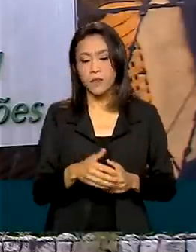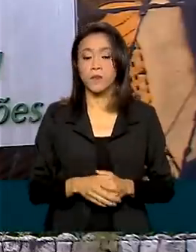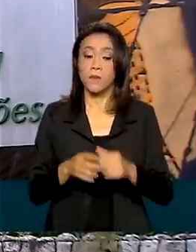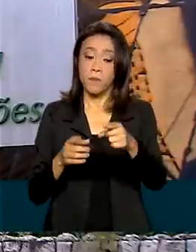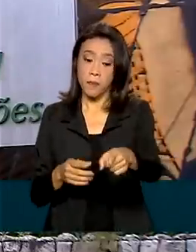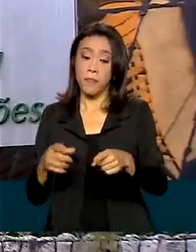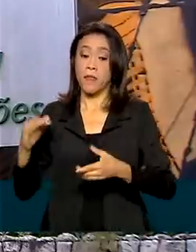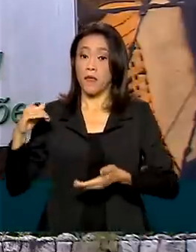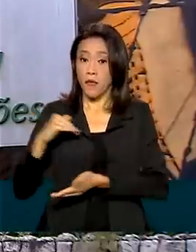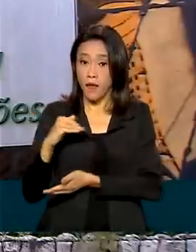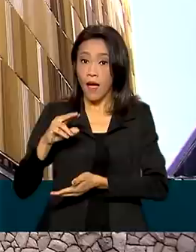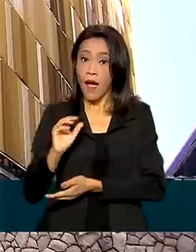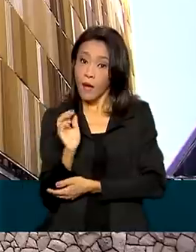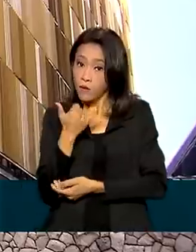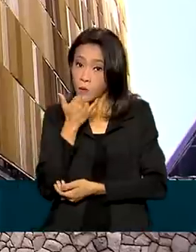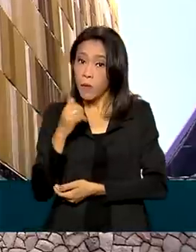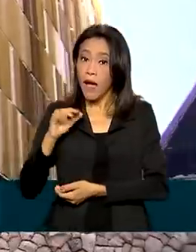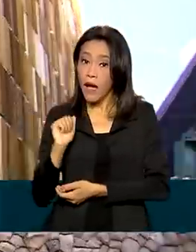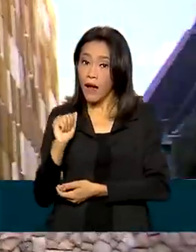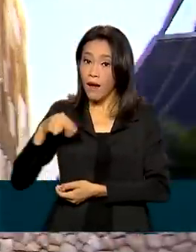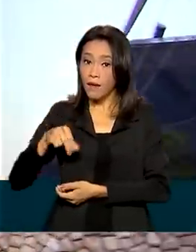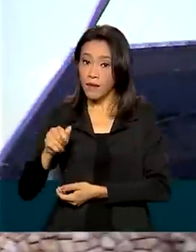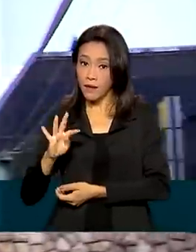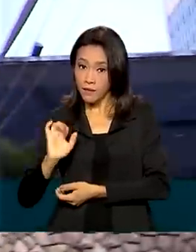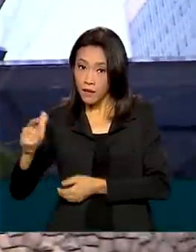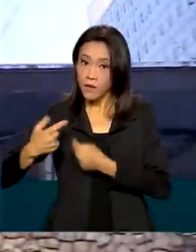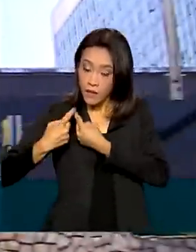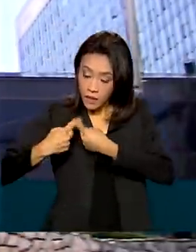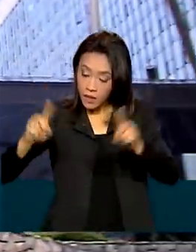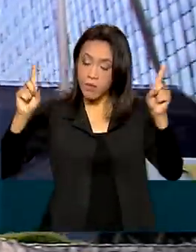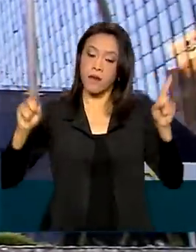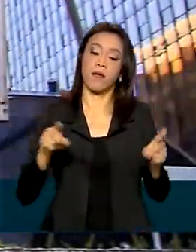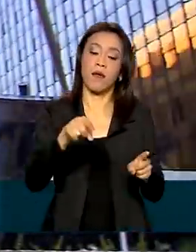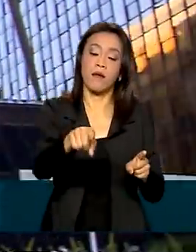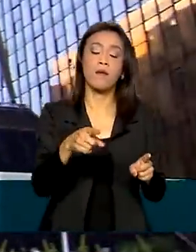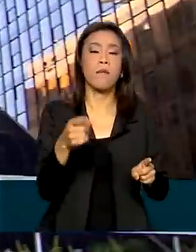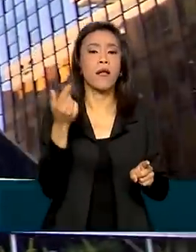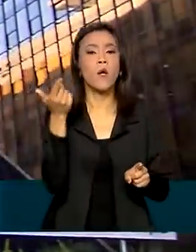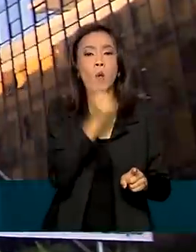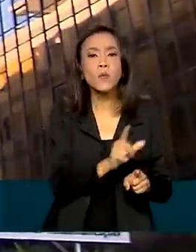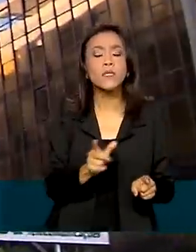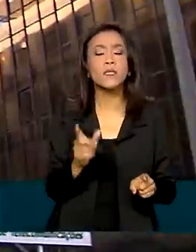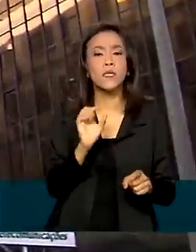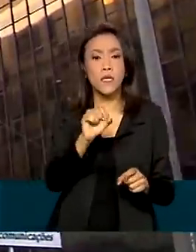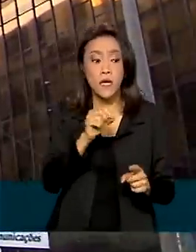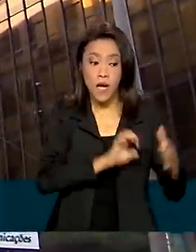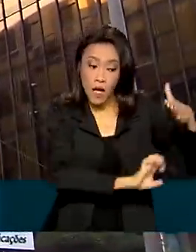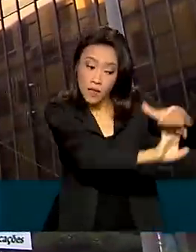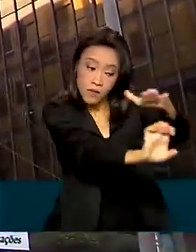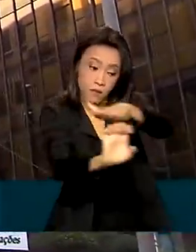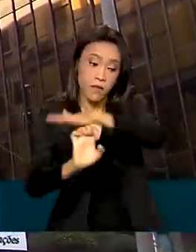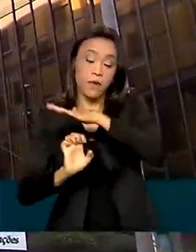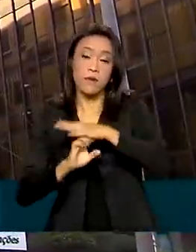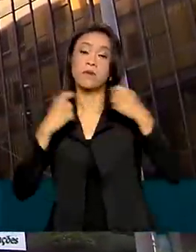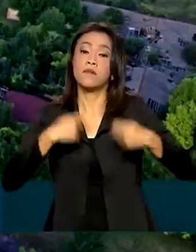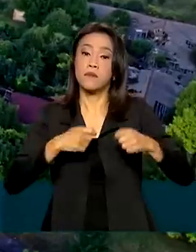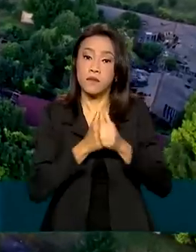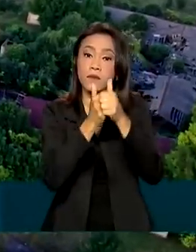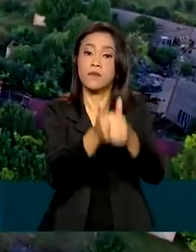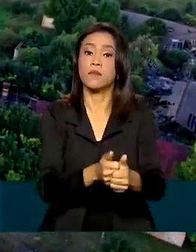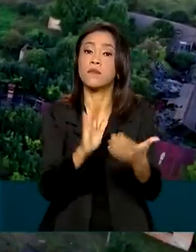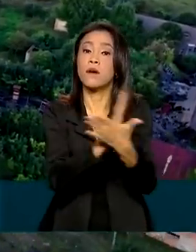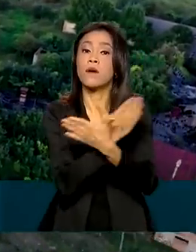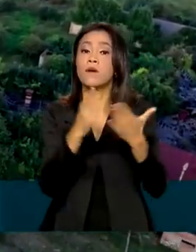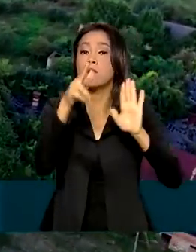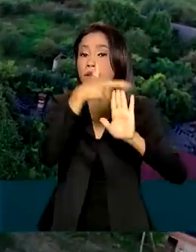a ativação do sinal do 5G. Para conceder autorização, é necessário que as operadoras obedeçam a alguns critérios,